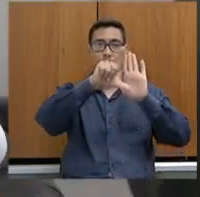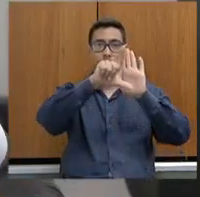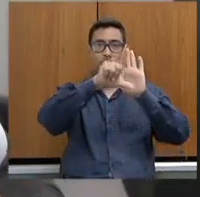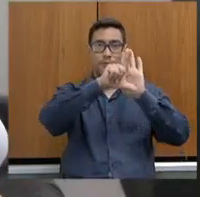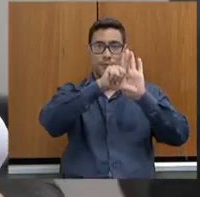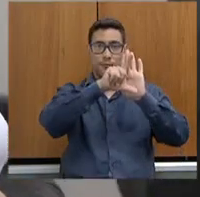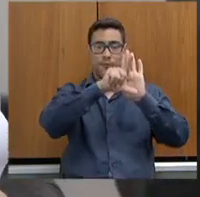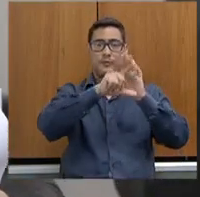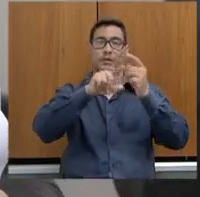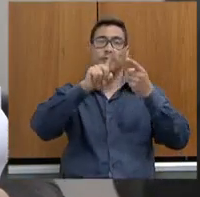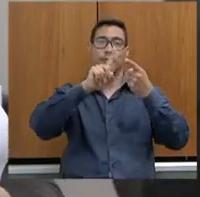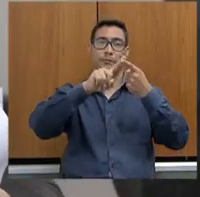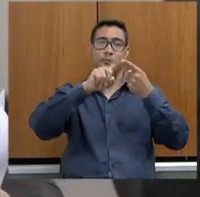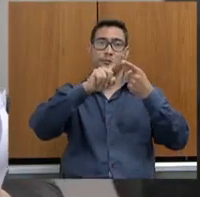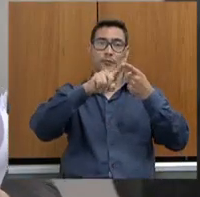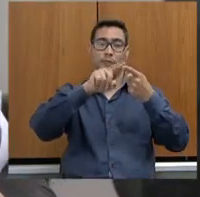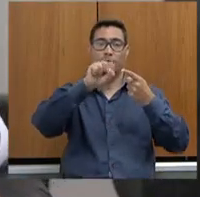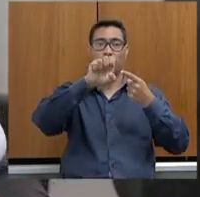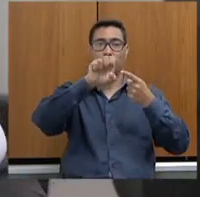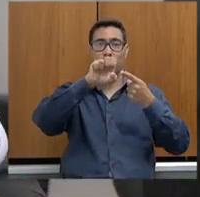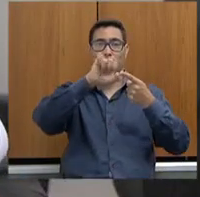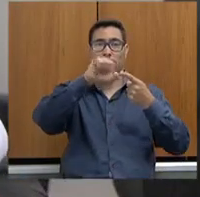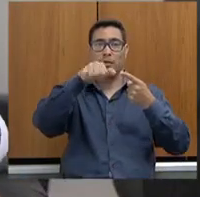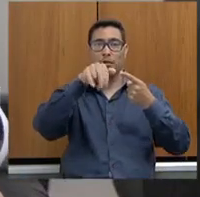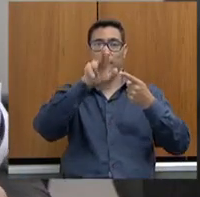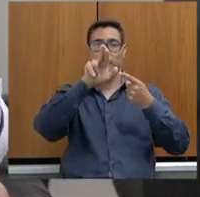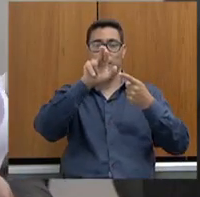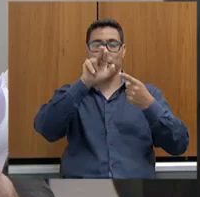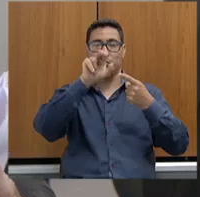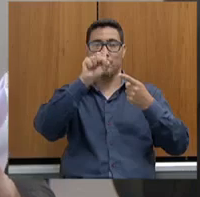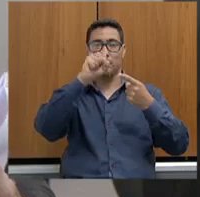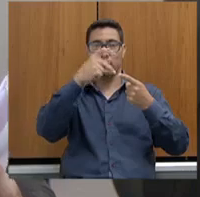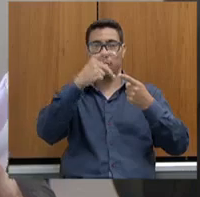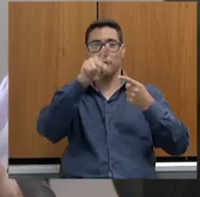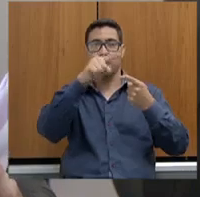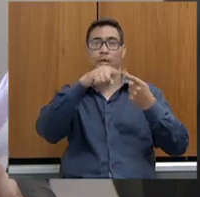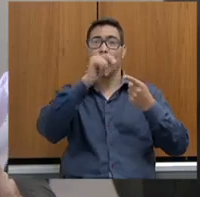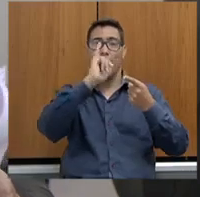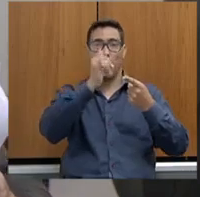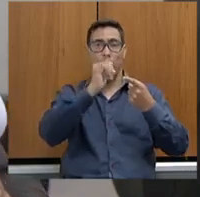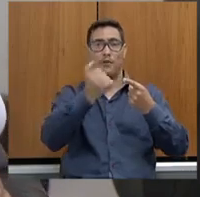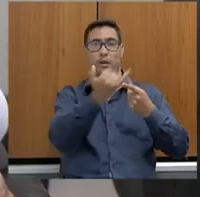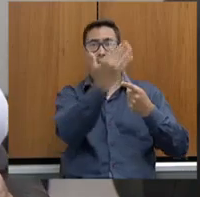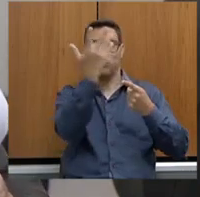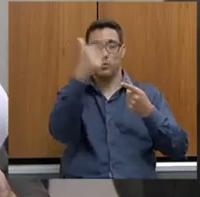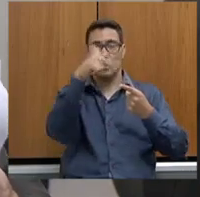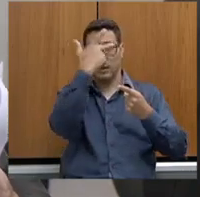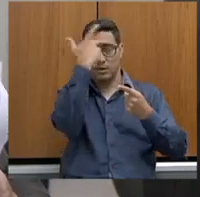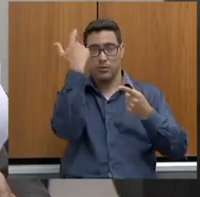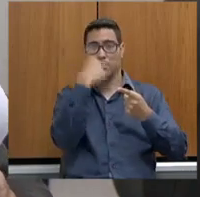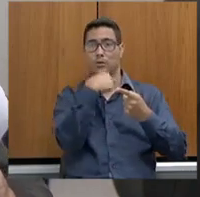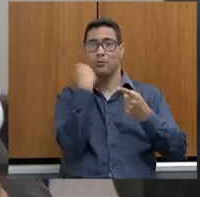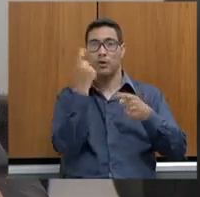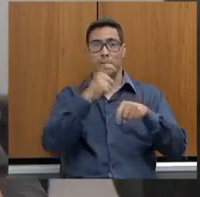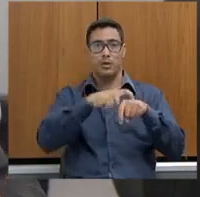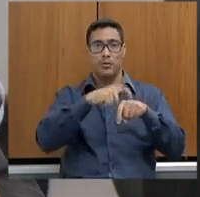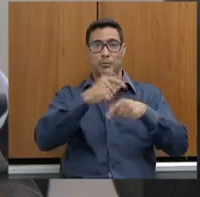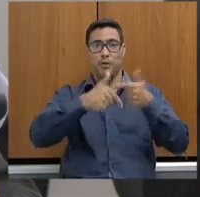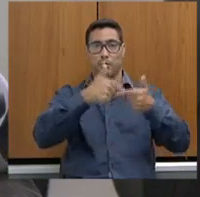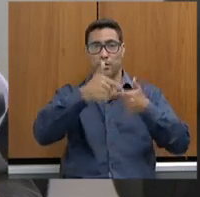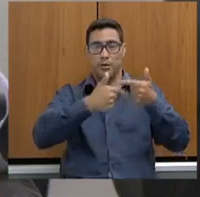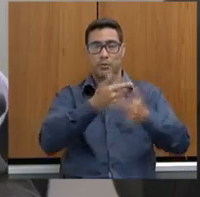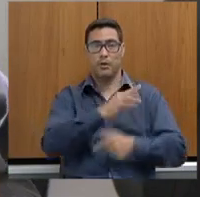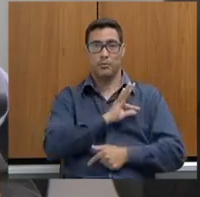Medidas adotadas pela Sejur para publicar anualmente o número de policiais penais, agentes de segurança, sócio-educativo, mostram feridos em serviço, em razão dele. Sim. A